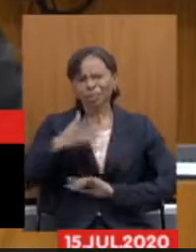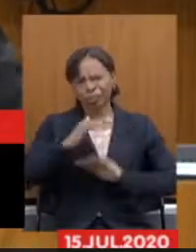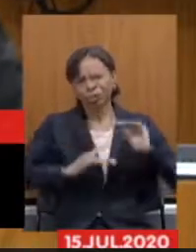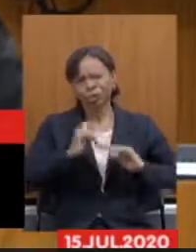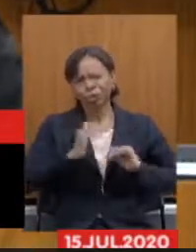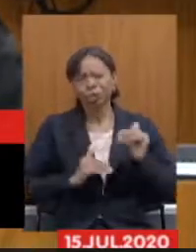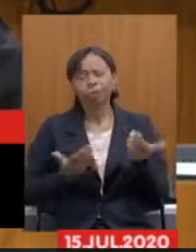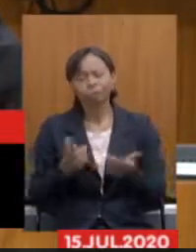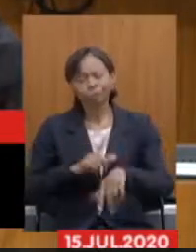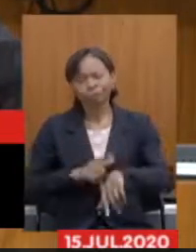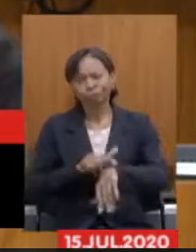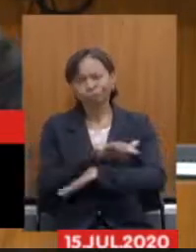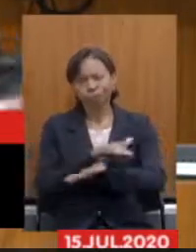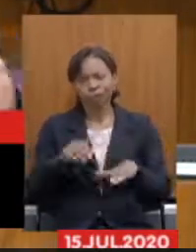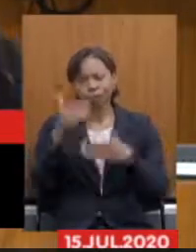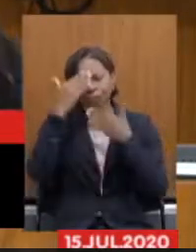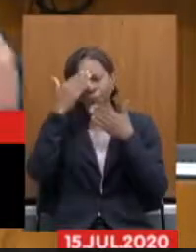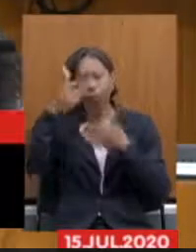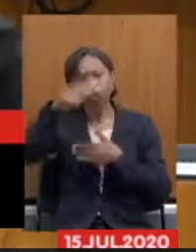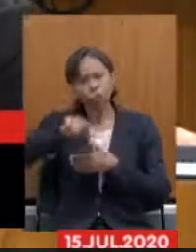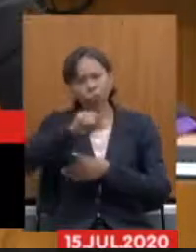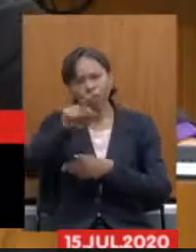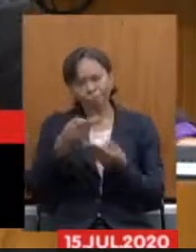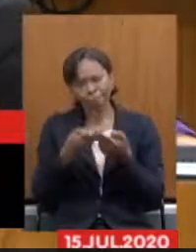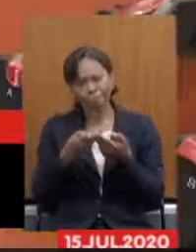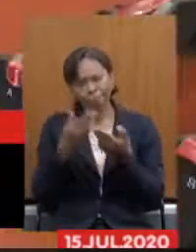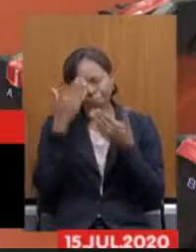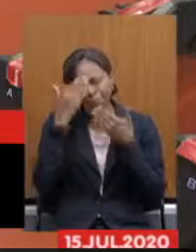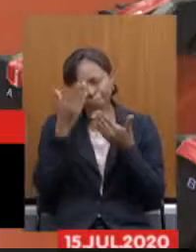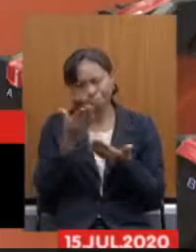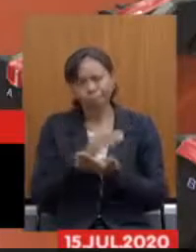eu queria agradecer a todos mais uma vez pela paciência obrigado